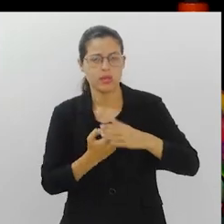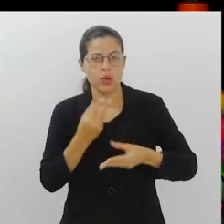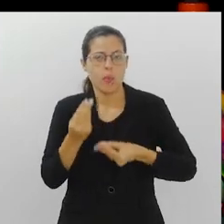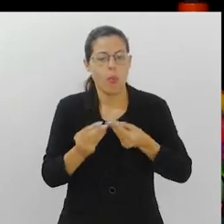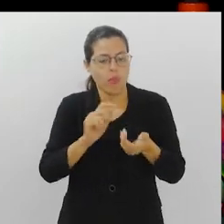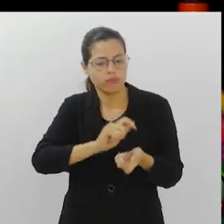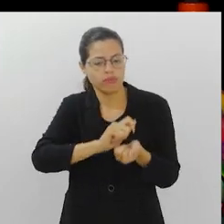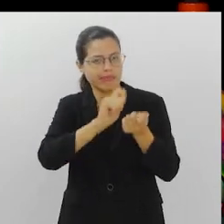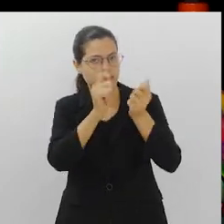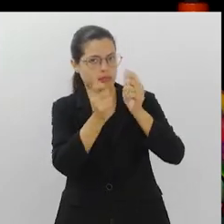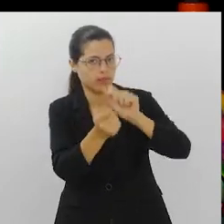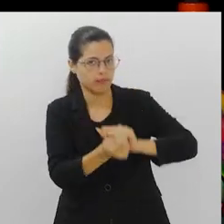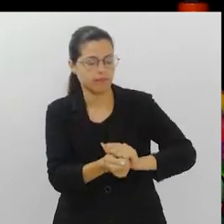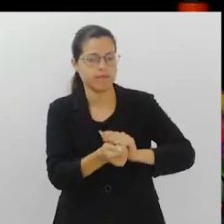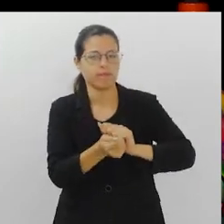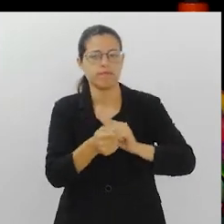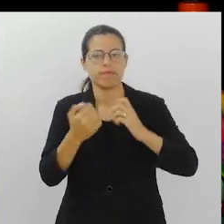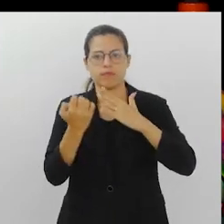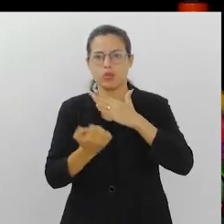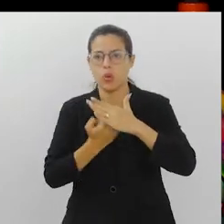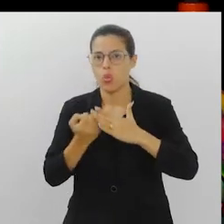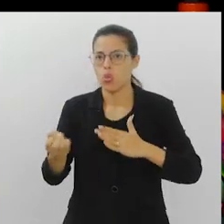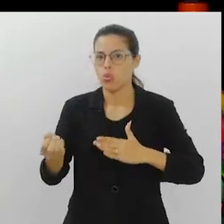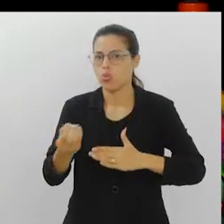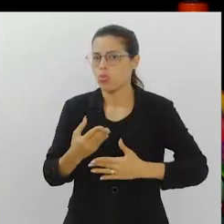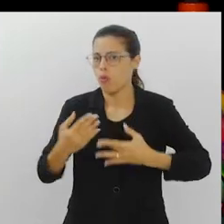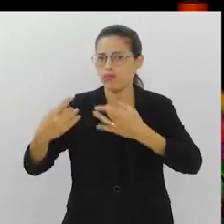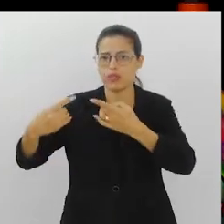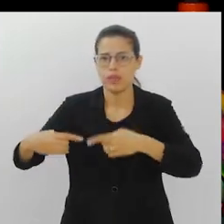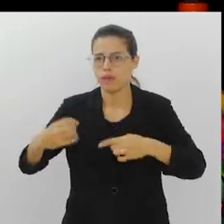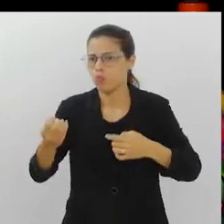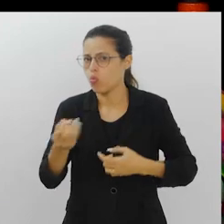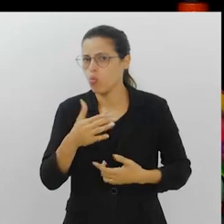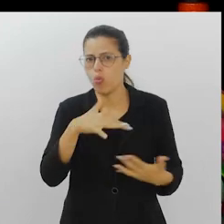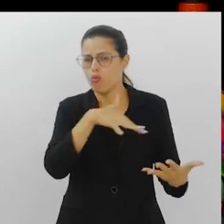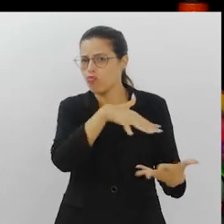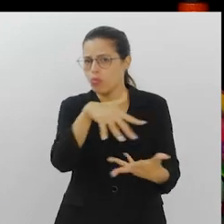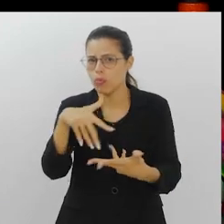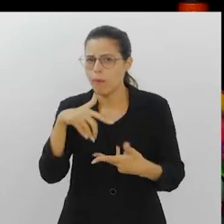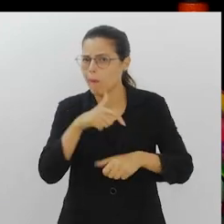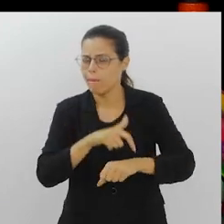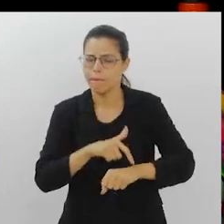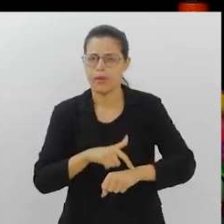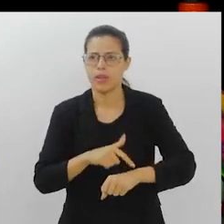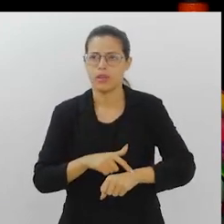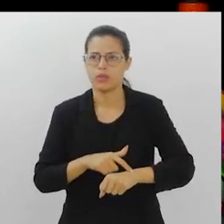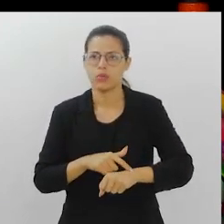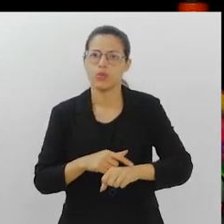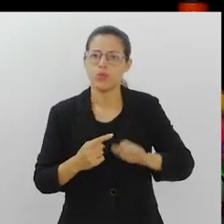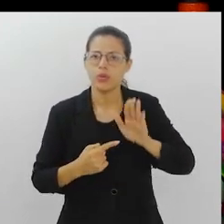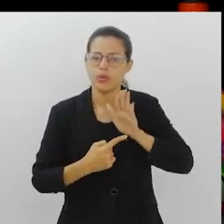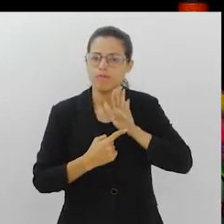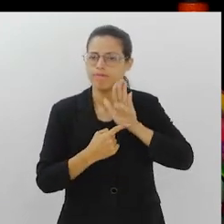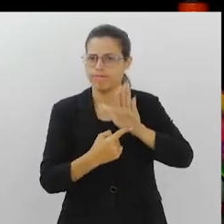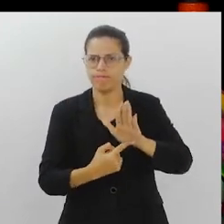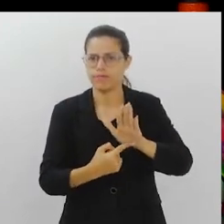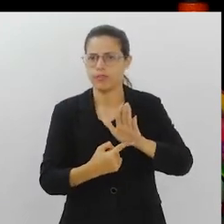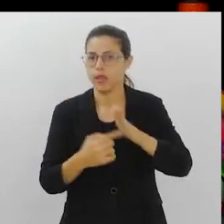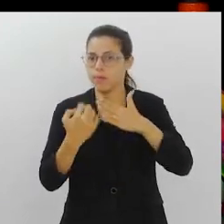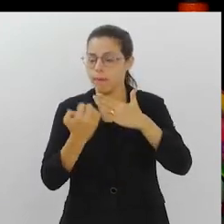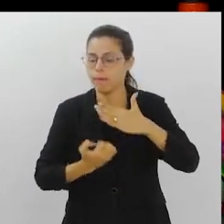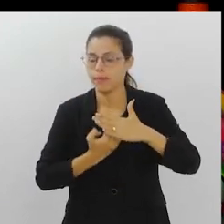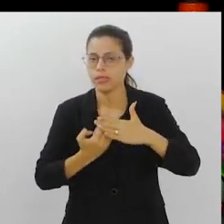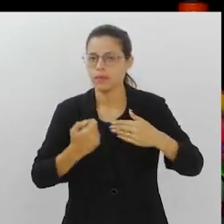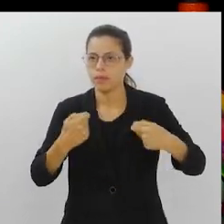pensando na adaptação dessas empresas para um novo desafio global, um novo mundo que se reflete a partir das pessoas que fazem parte disso. As